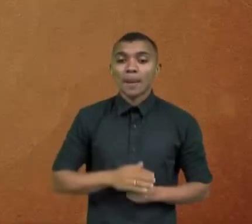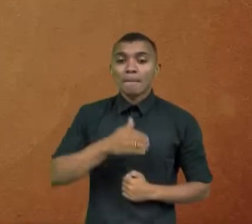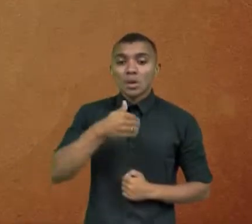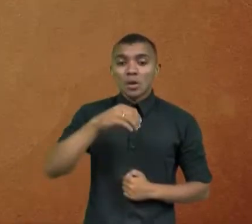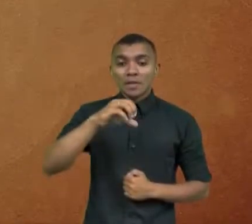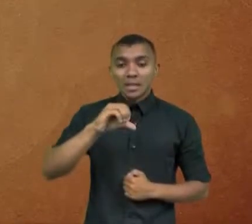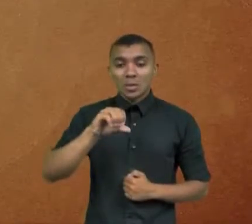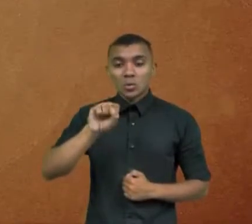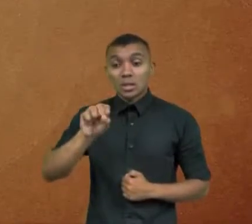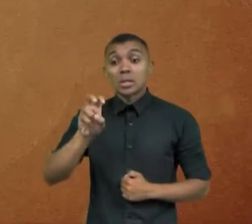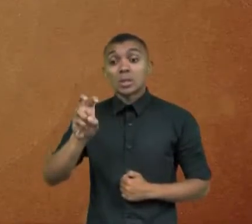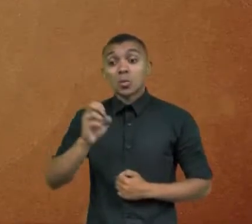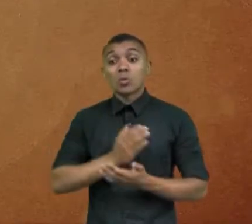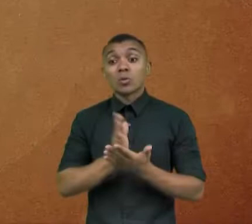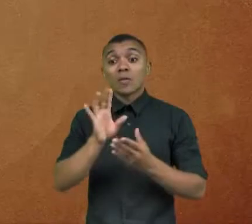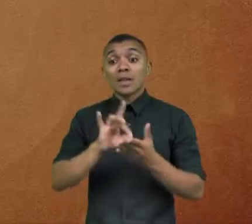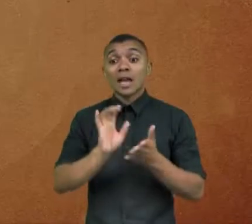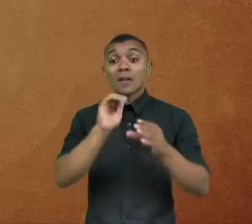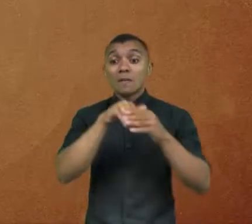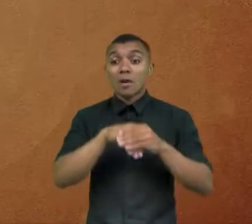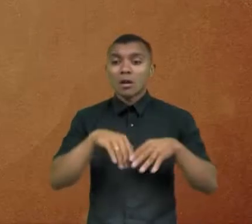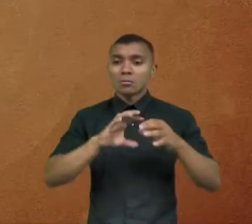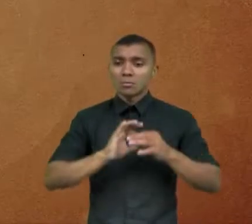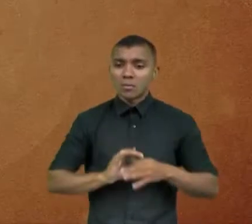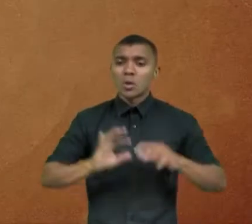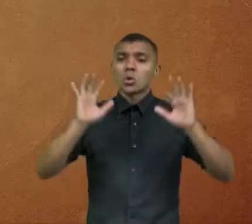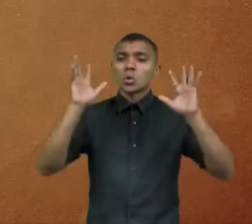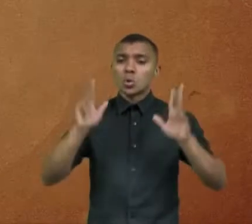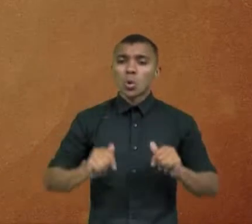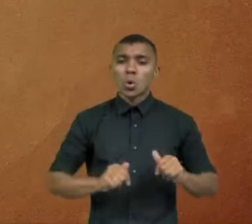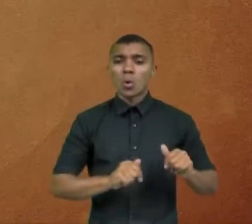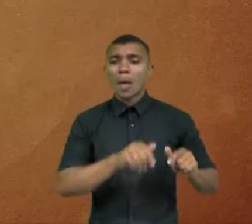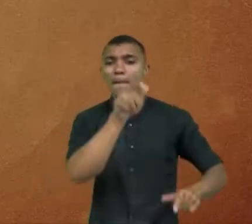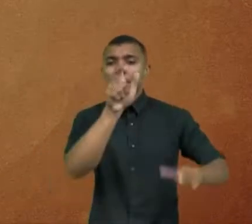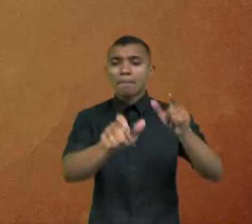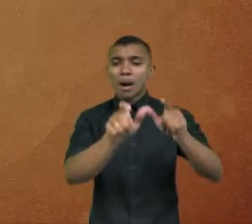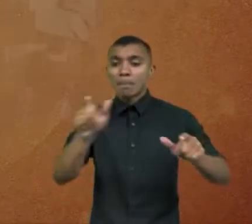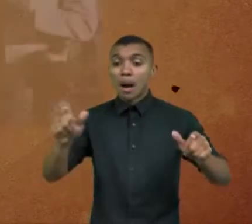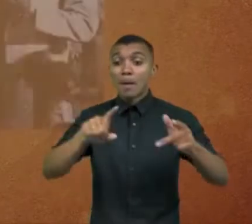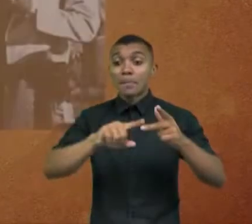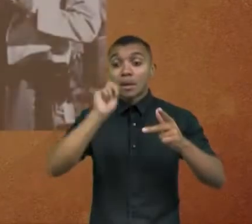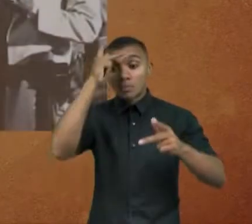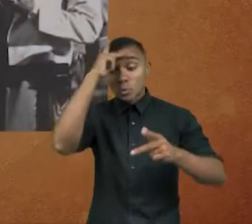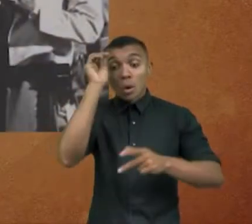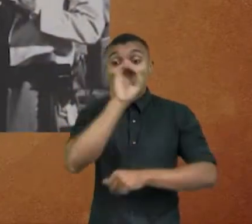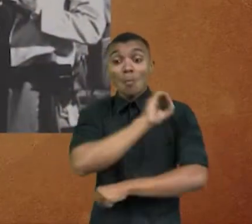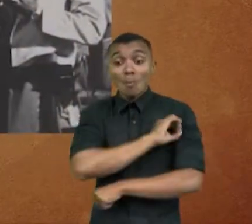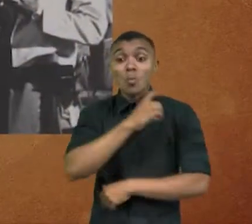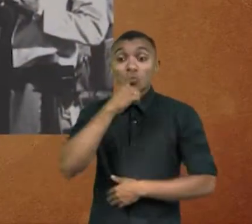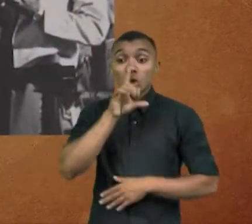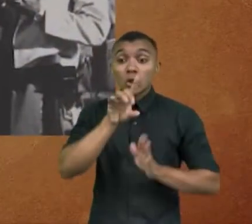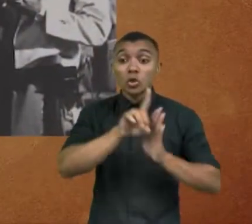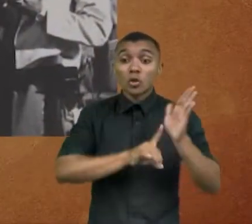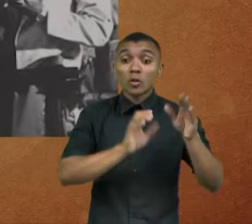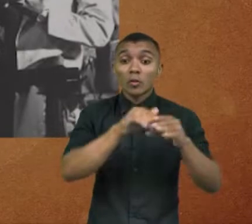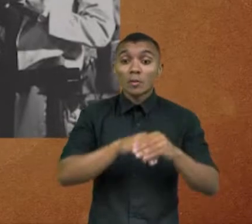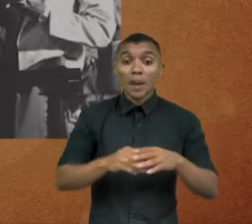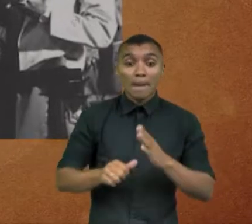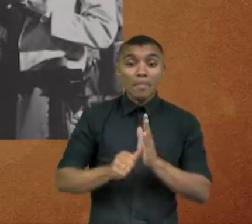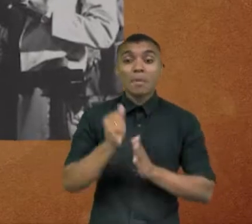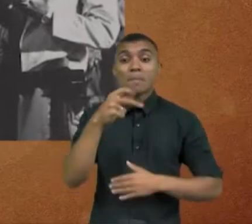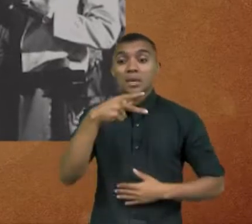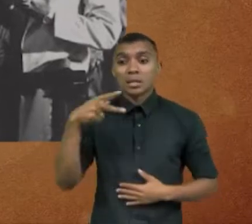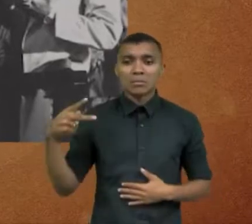eleições diretas para todos os cargos e os analfabetos puderam votar. O primeiro presidente civil,